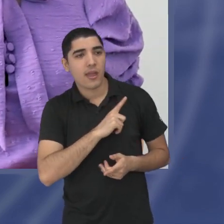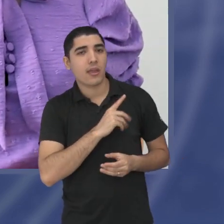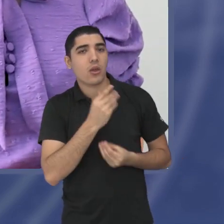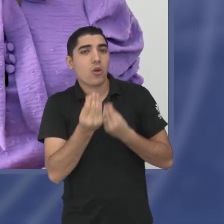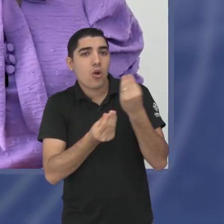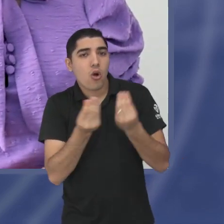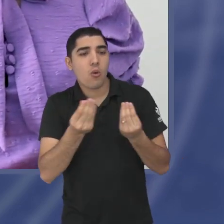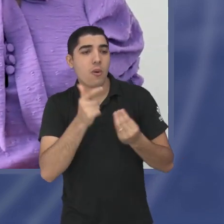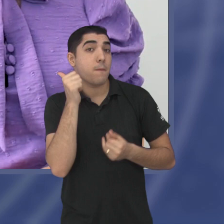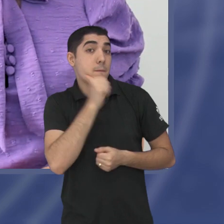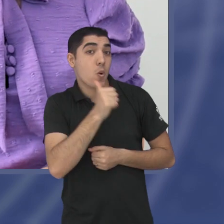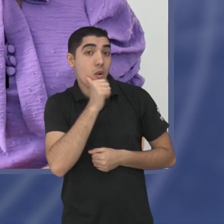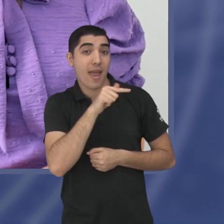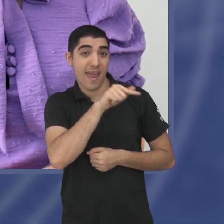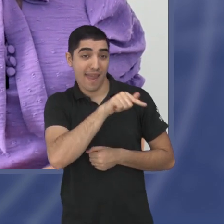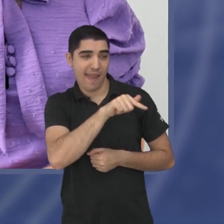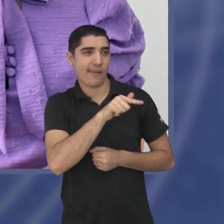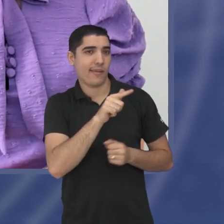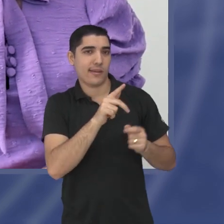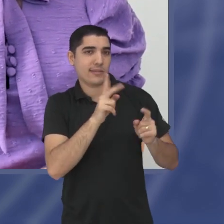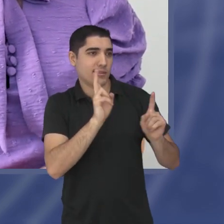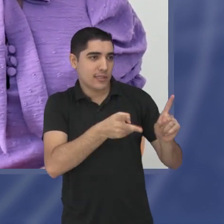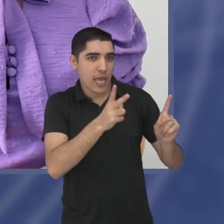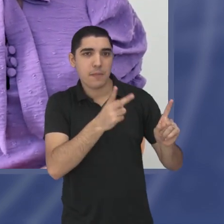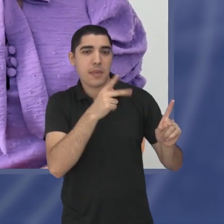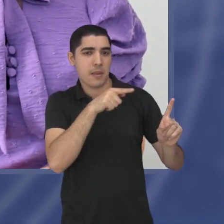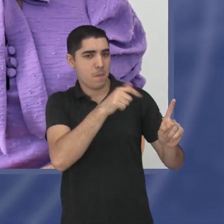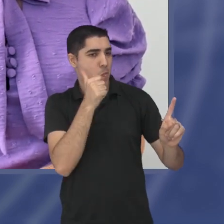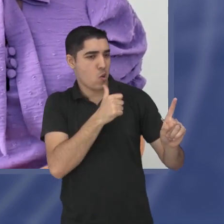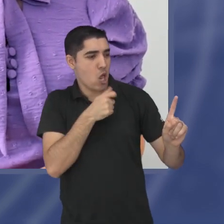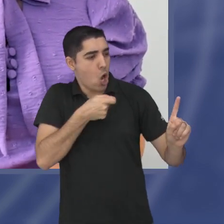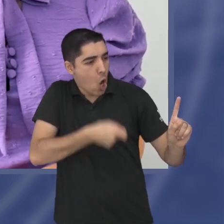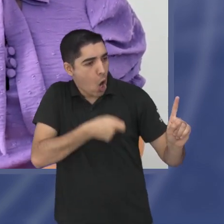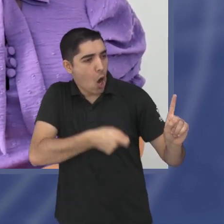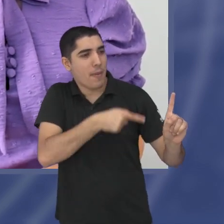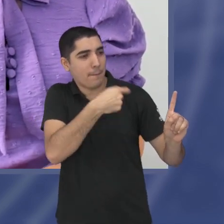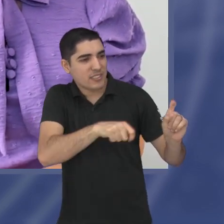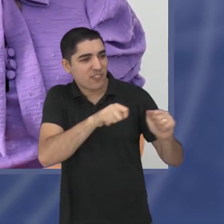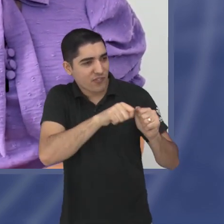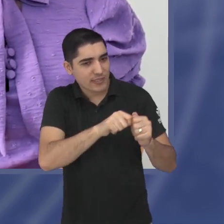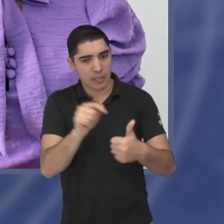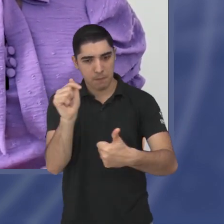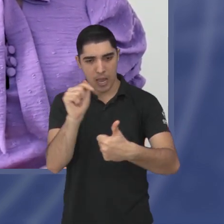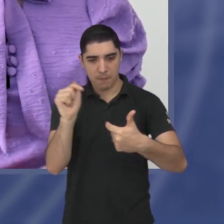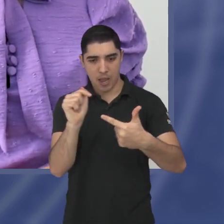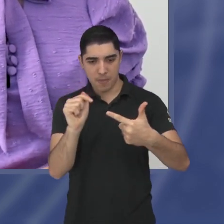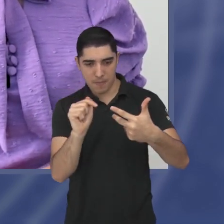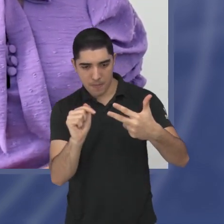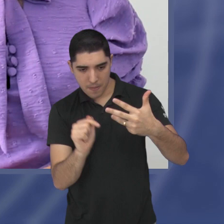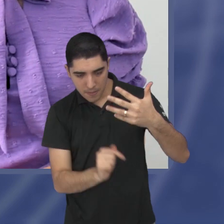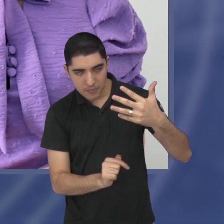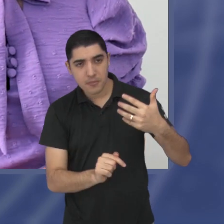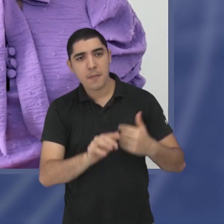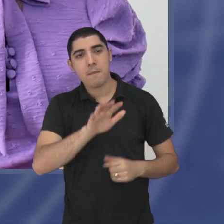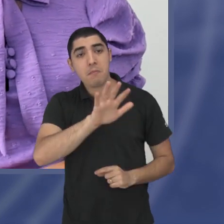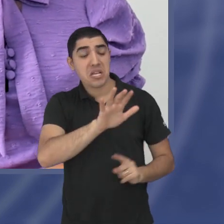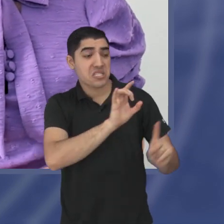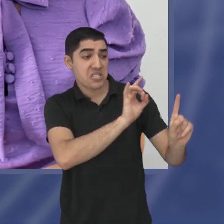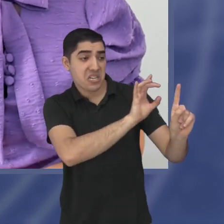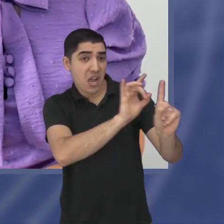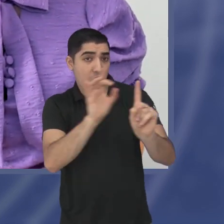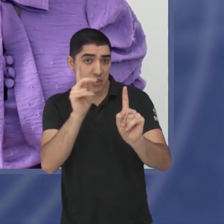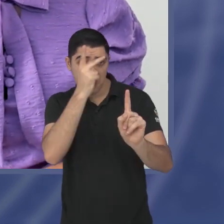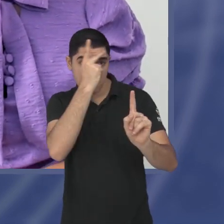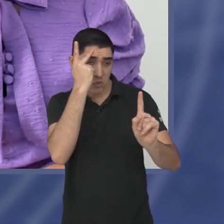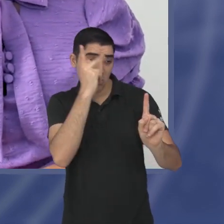nível de qualidade que a mulher, ela é colocada o tempo todo, que ela precisa fazer. Mas, cada